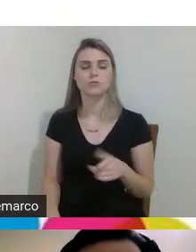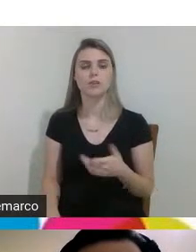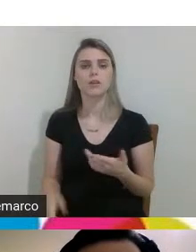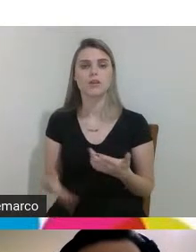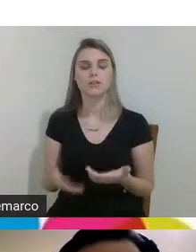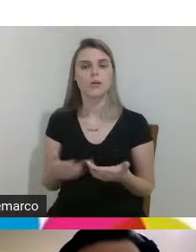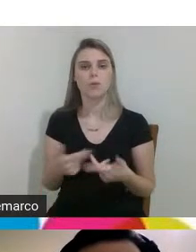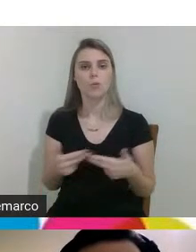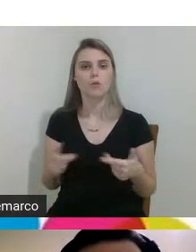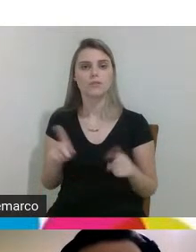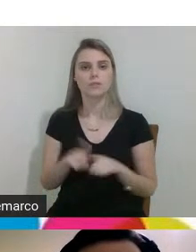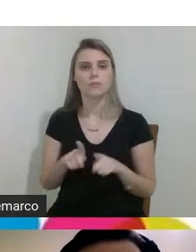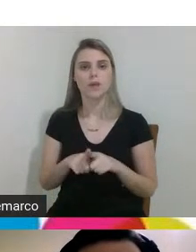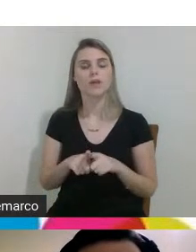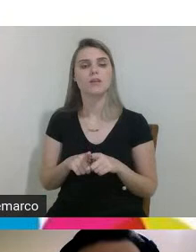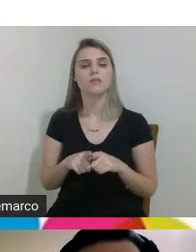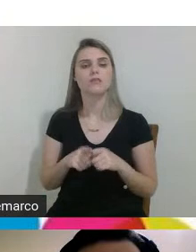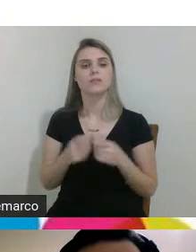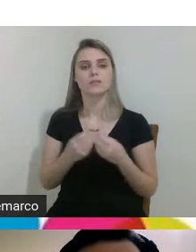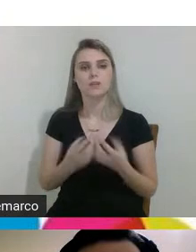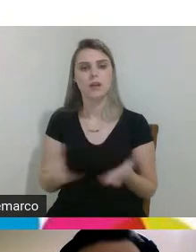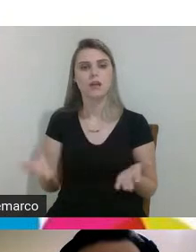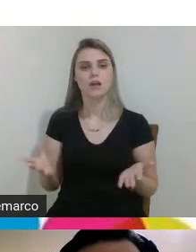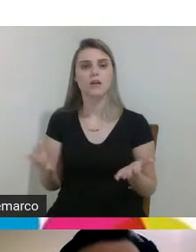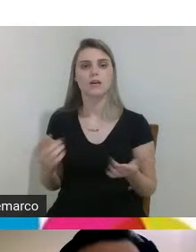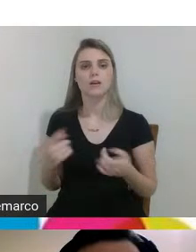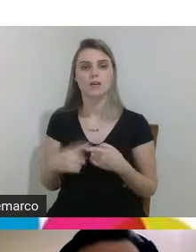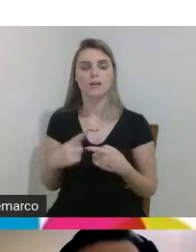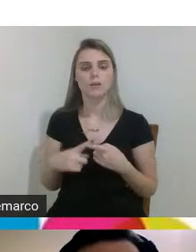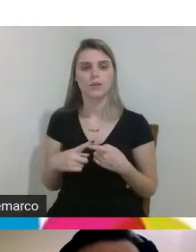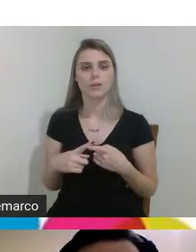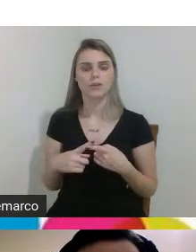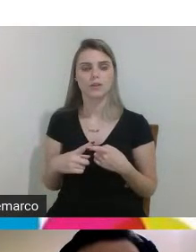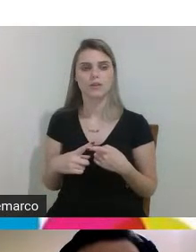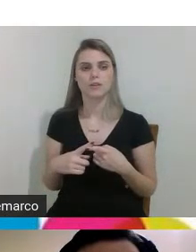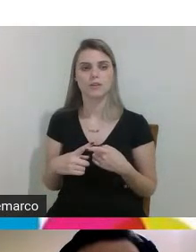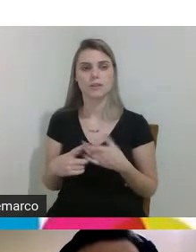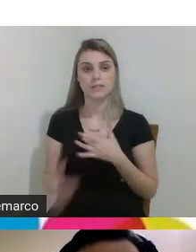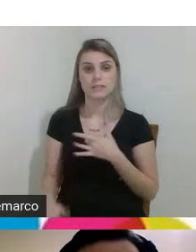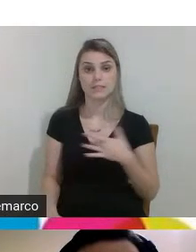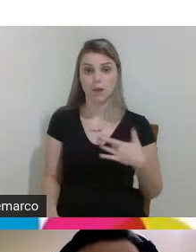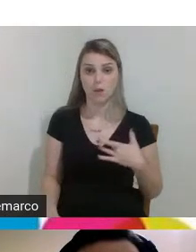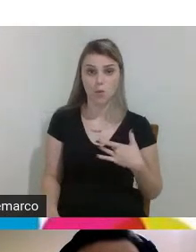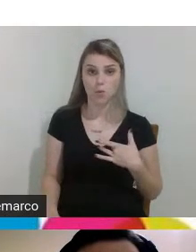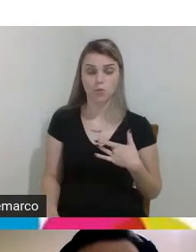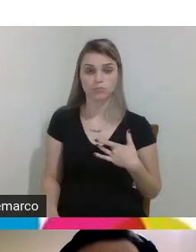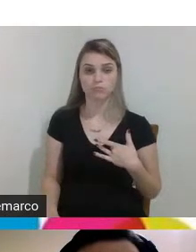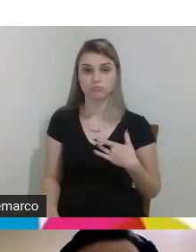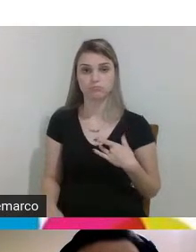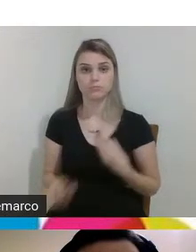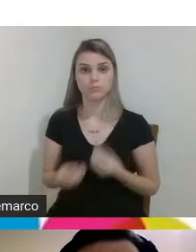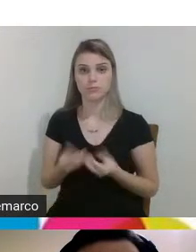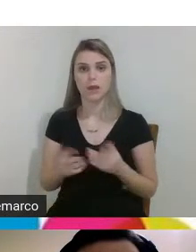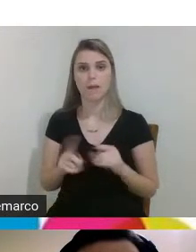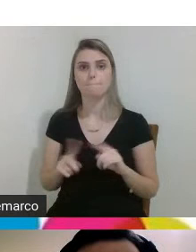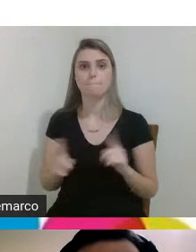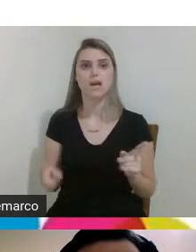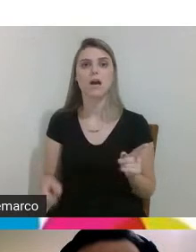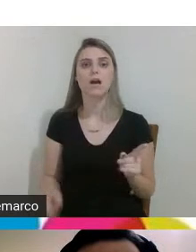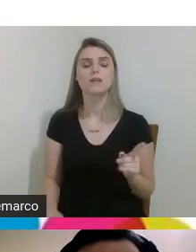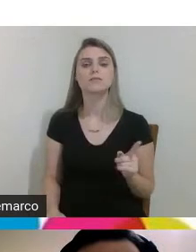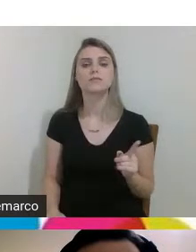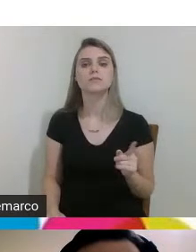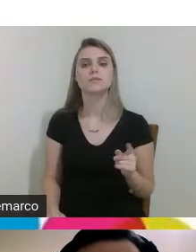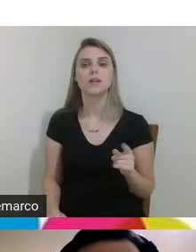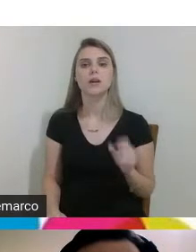fornecidos também pelo pelo pela pela saúde né mas não para